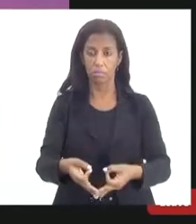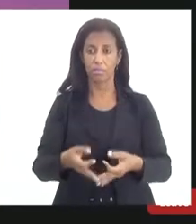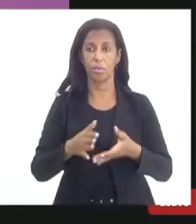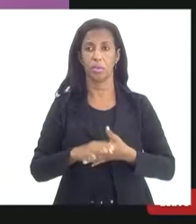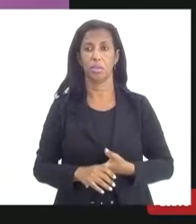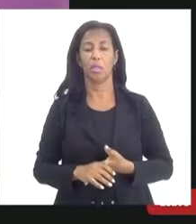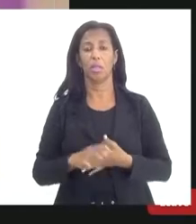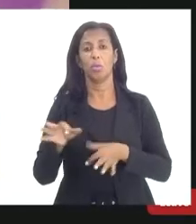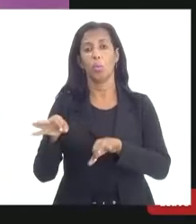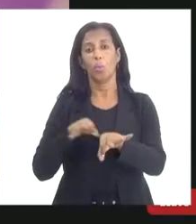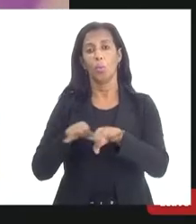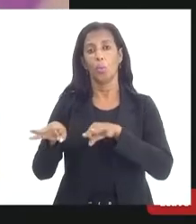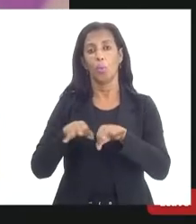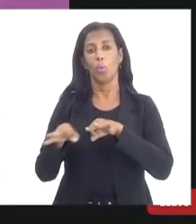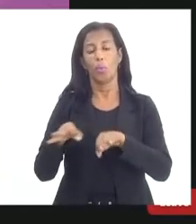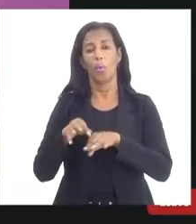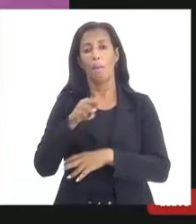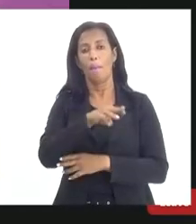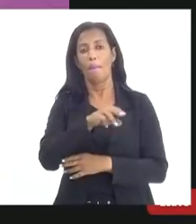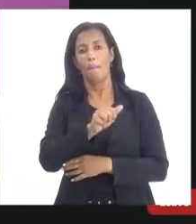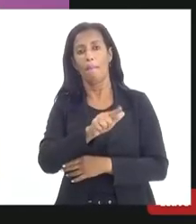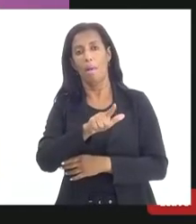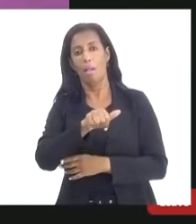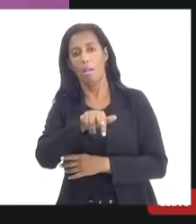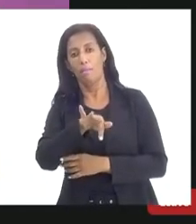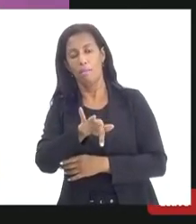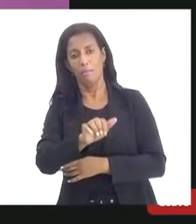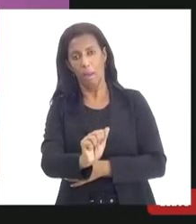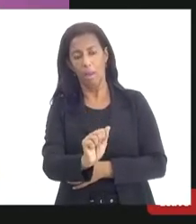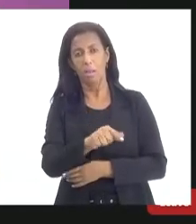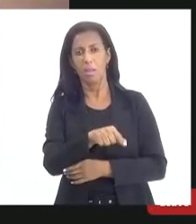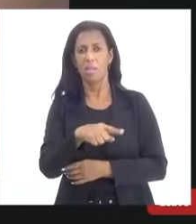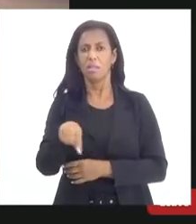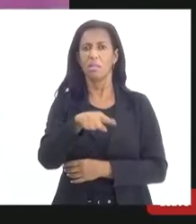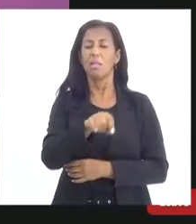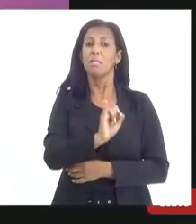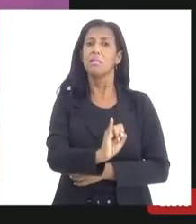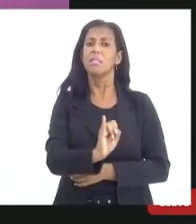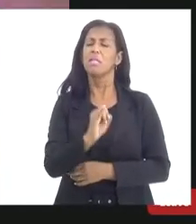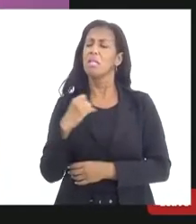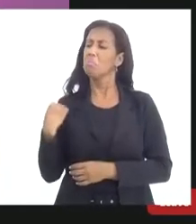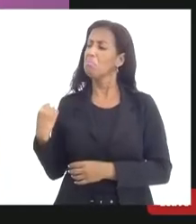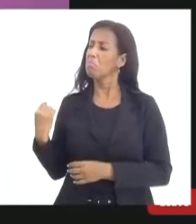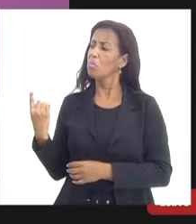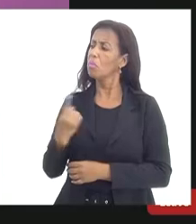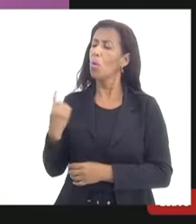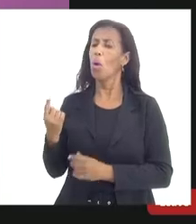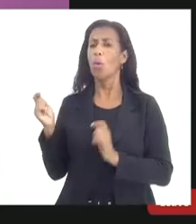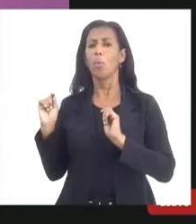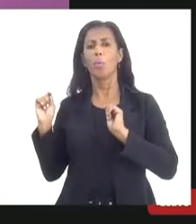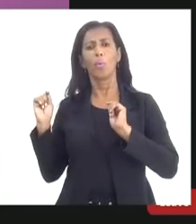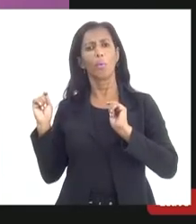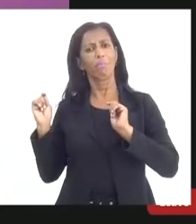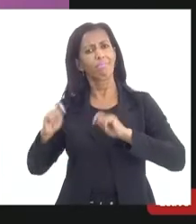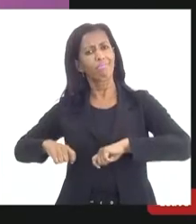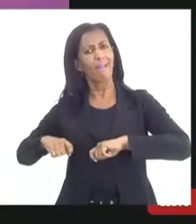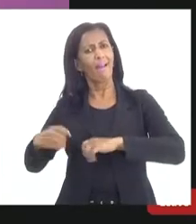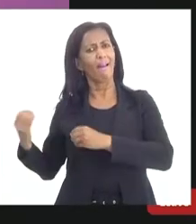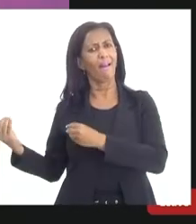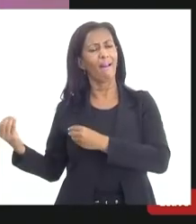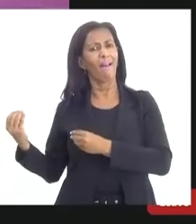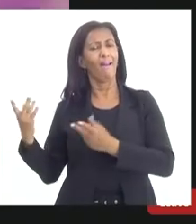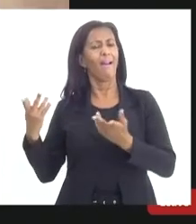projeto do deputado Malafaia se a gente não poderia trazer as